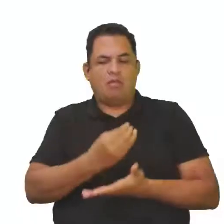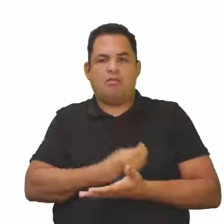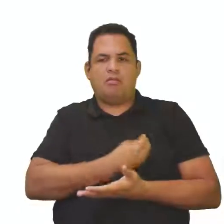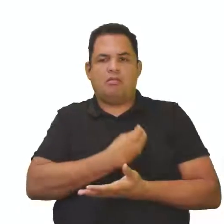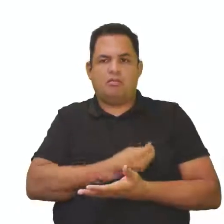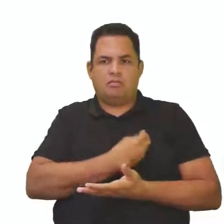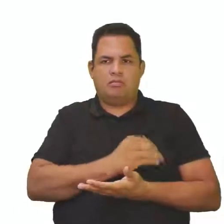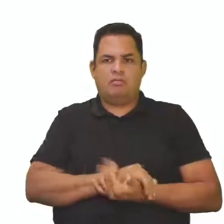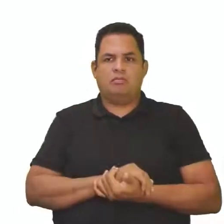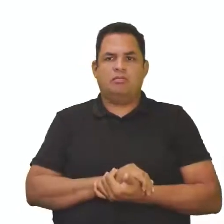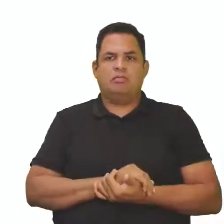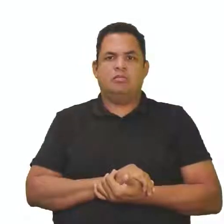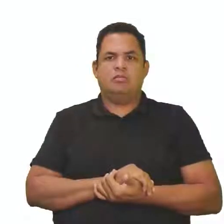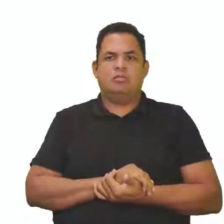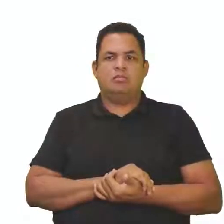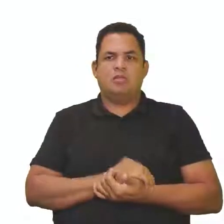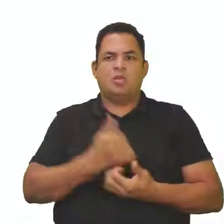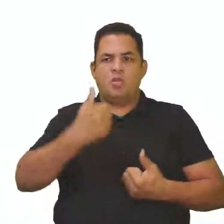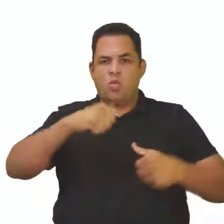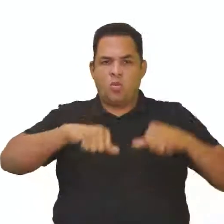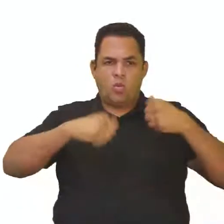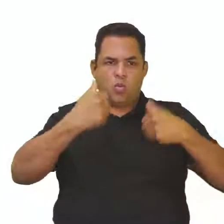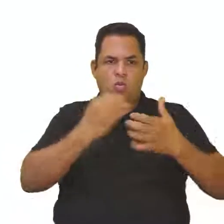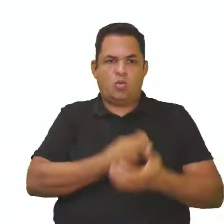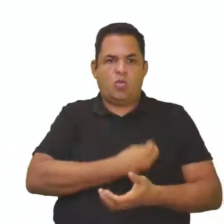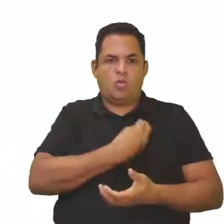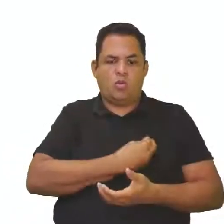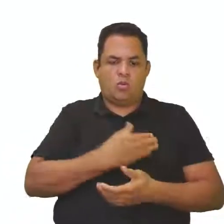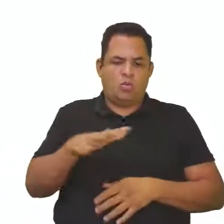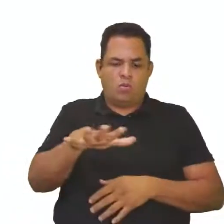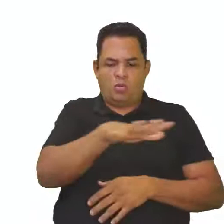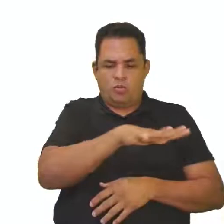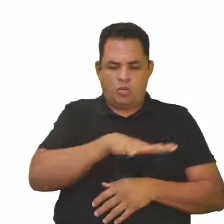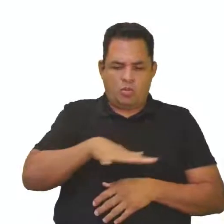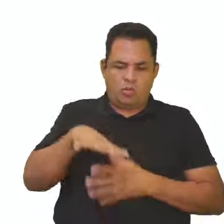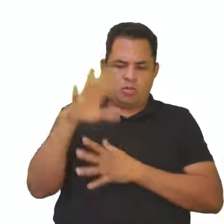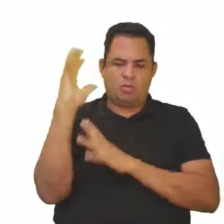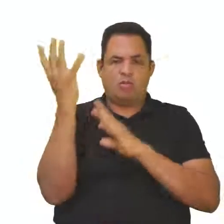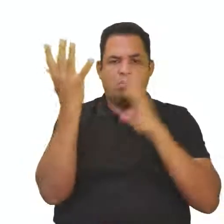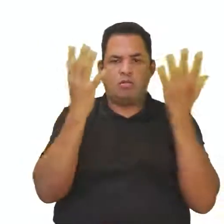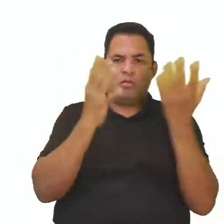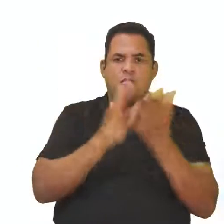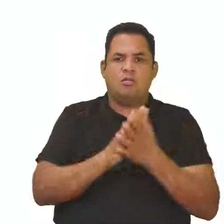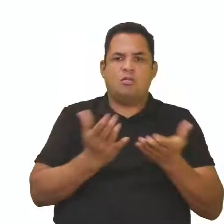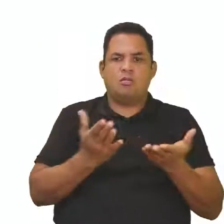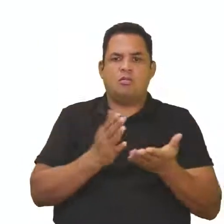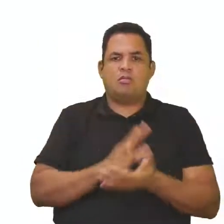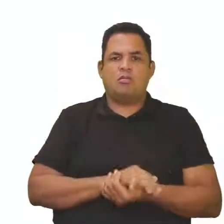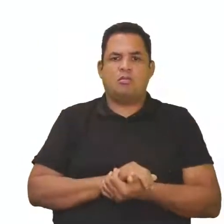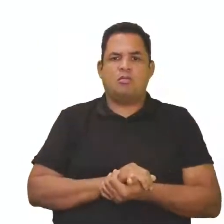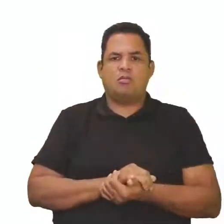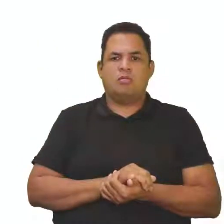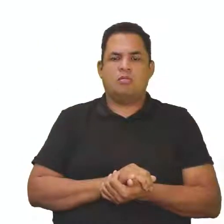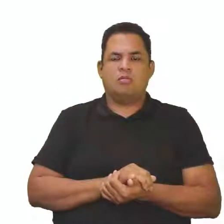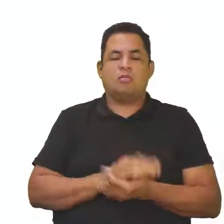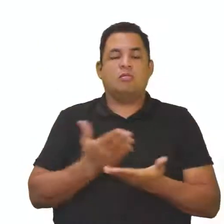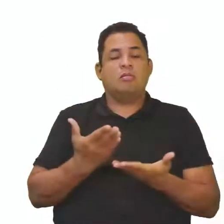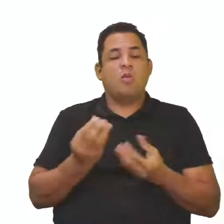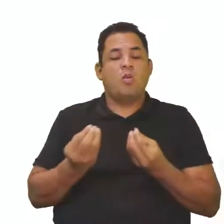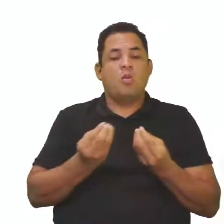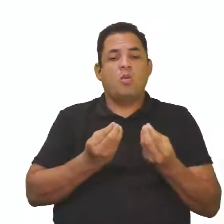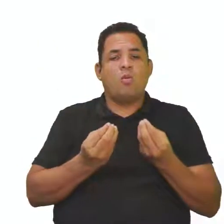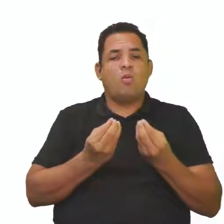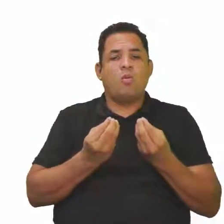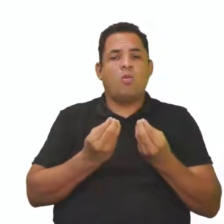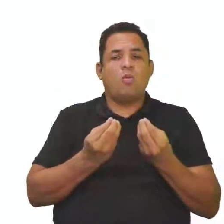para a vida. A qualidade de vida e os meios ambientes de forma que,